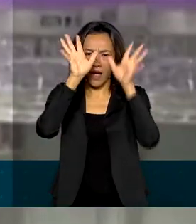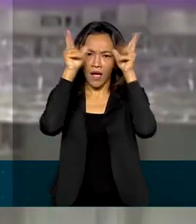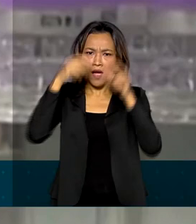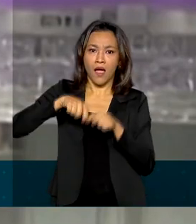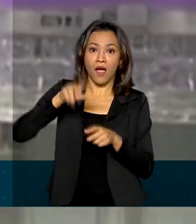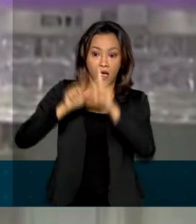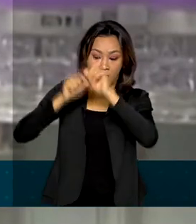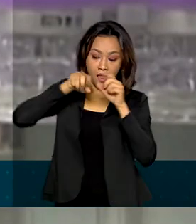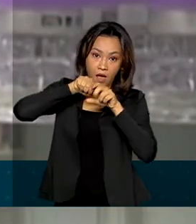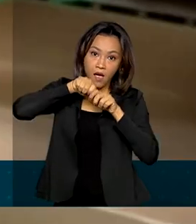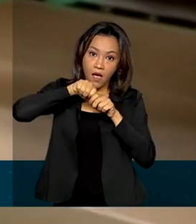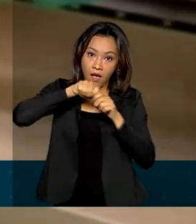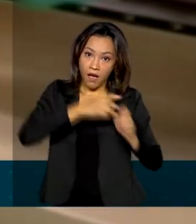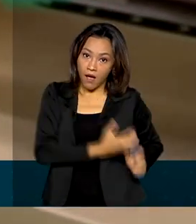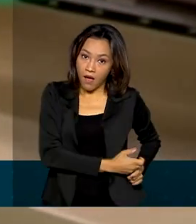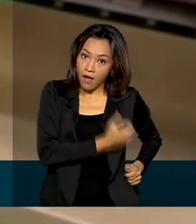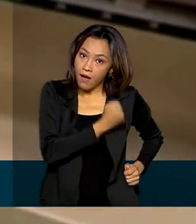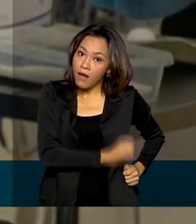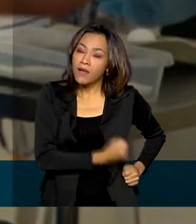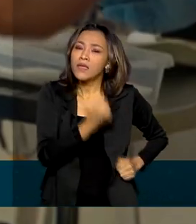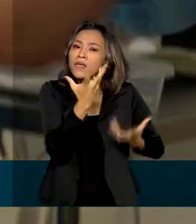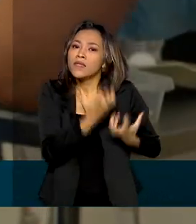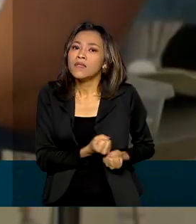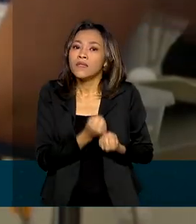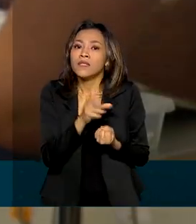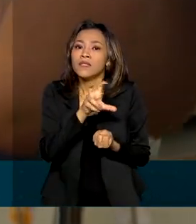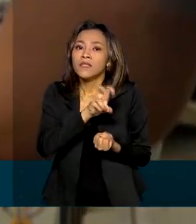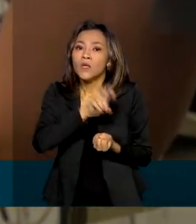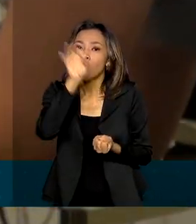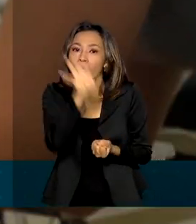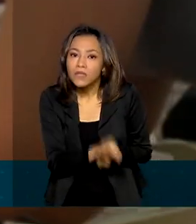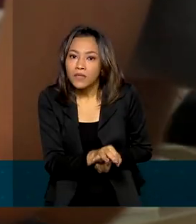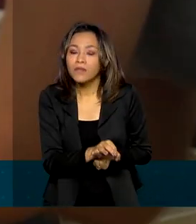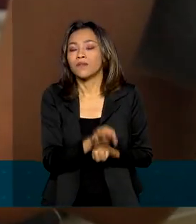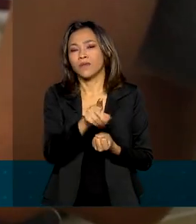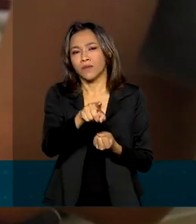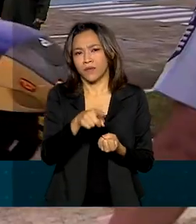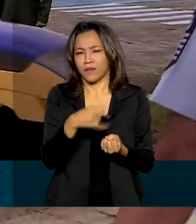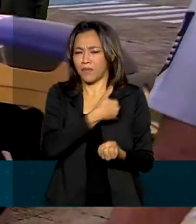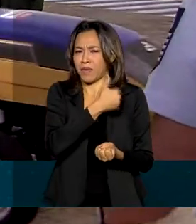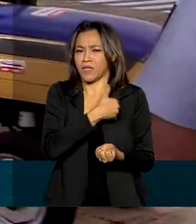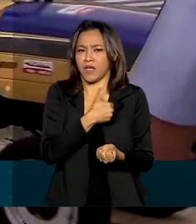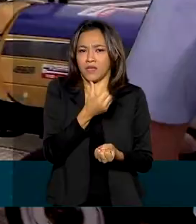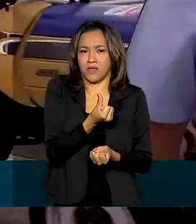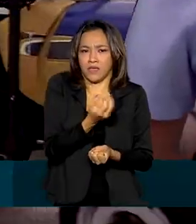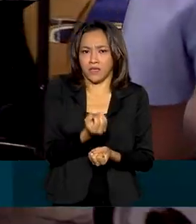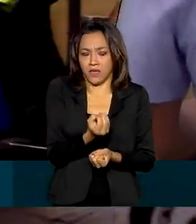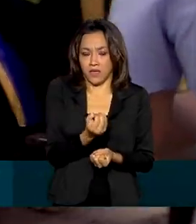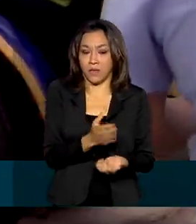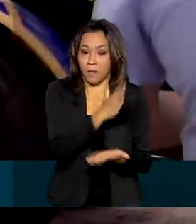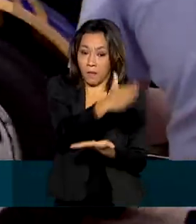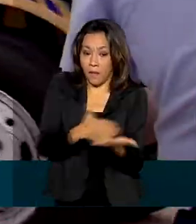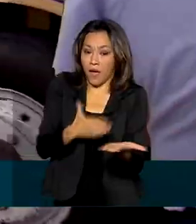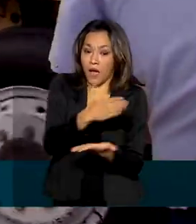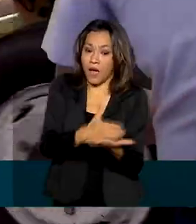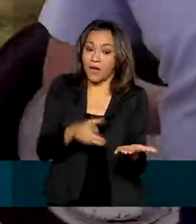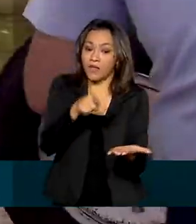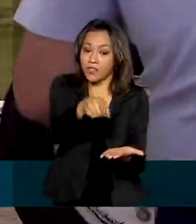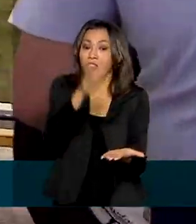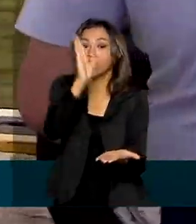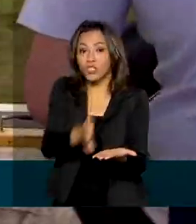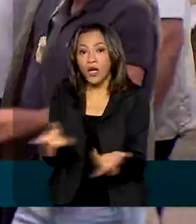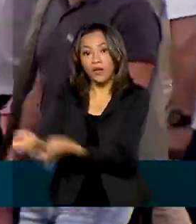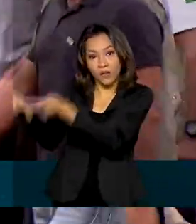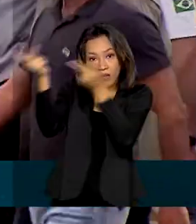do total, para atender a outros grupos prioritários a partir dos 60 anos. Parte dessa remessa embarcou